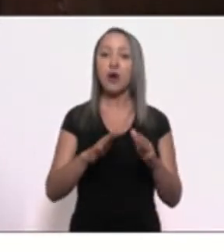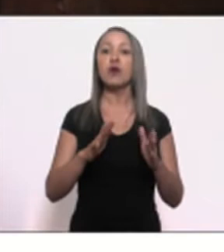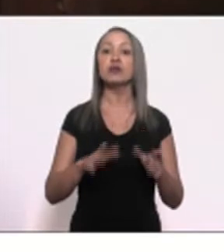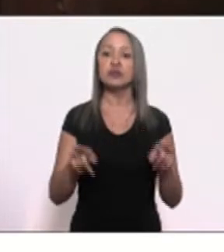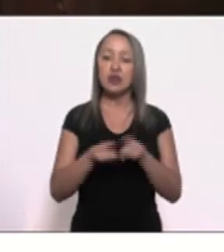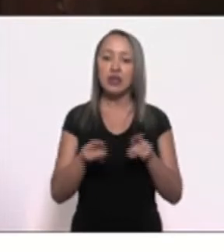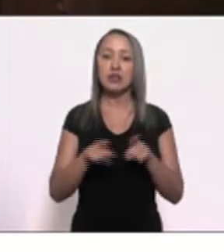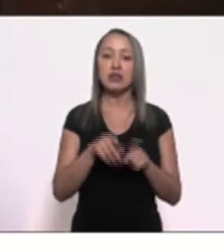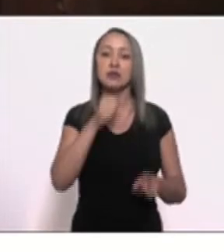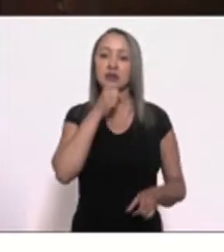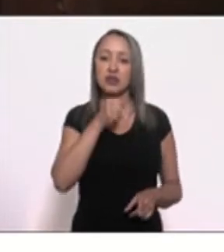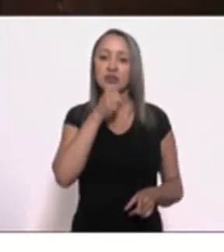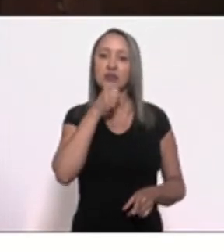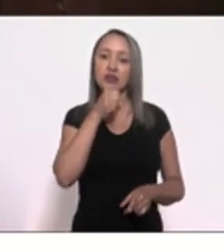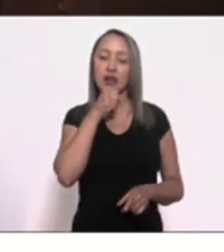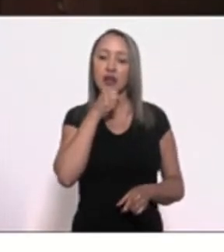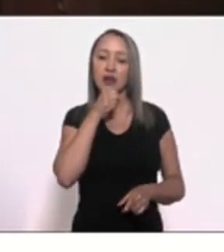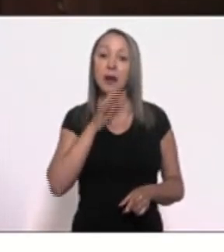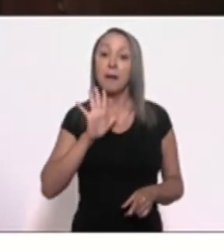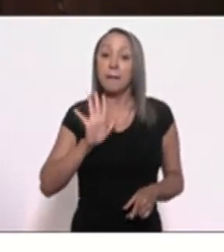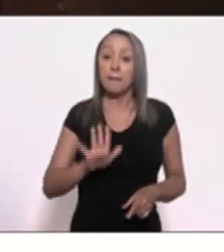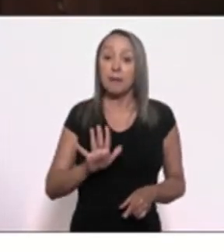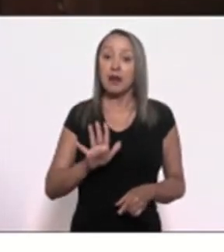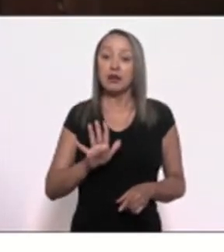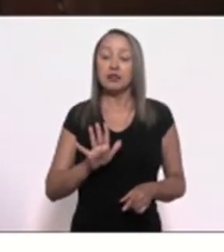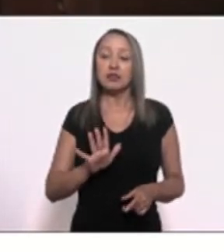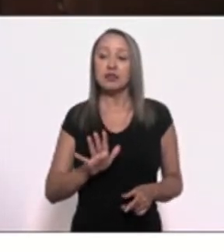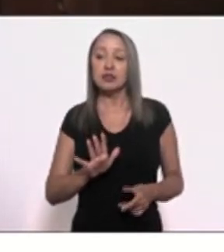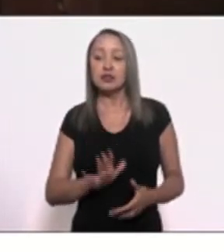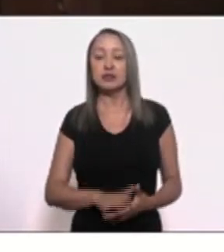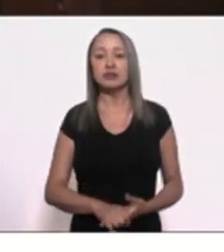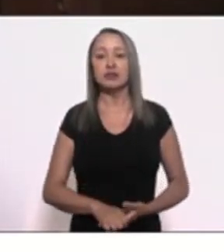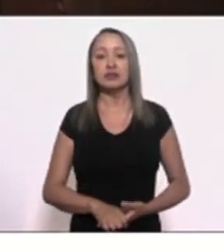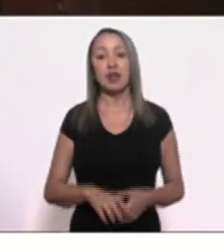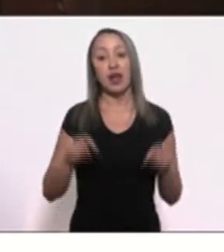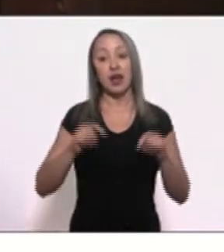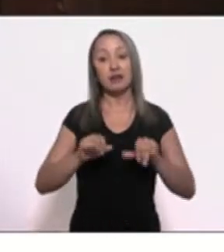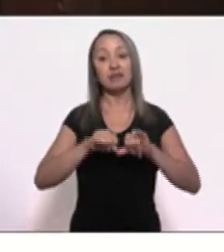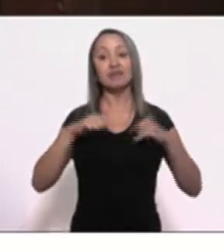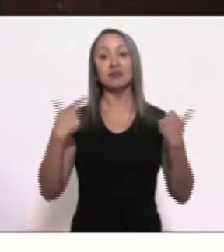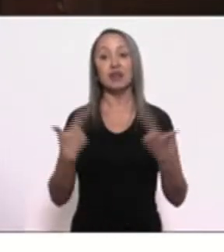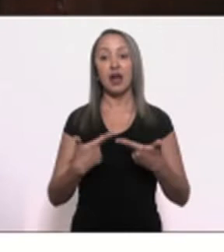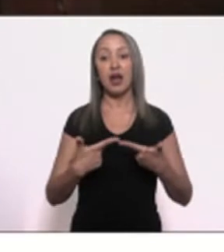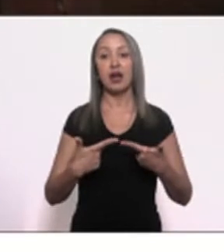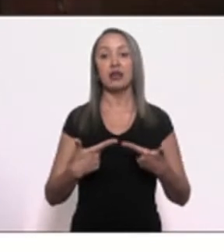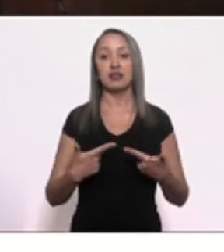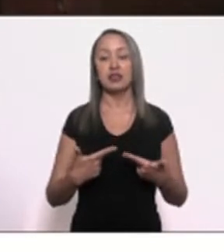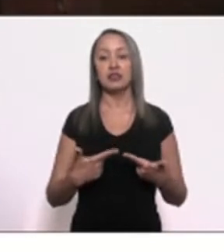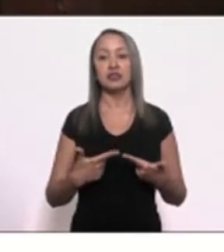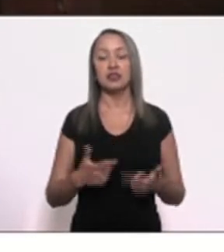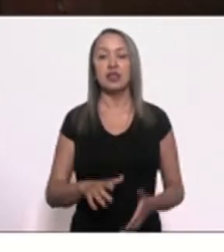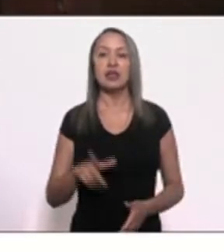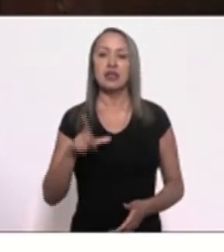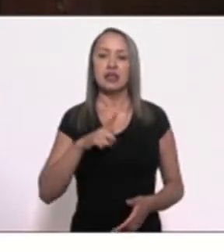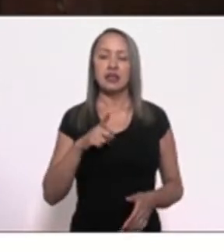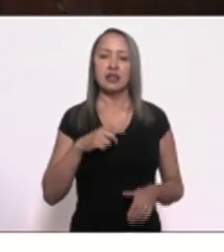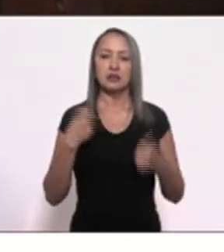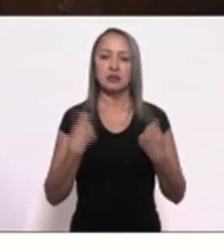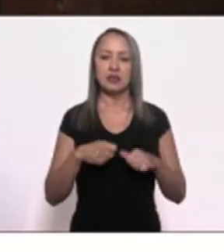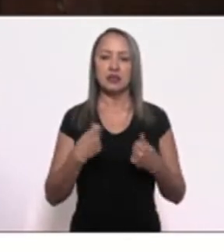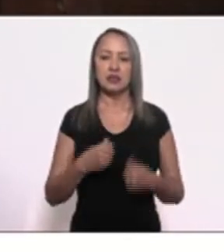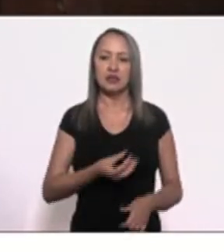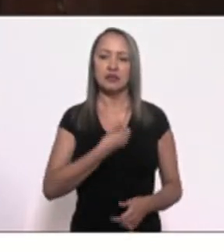Agora, infelizmente, a gente nessa casa tem de conviver